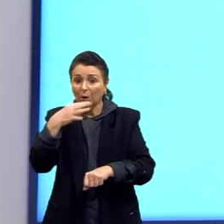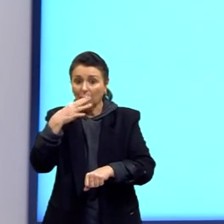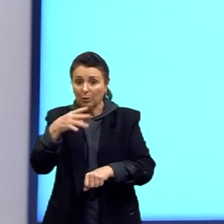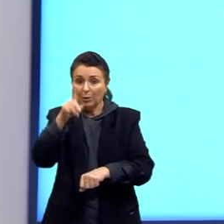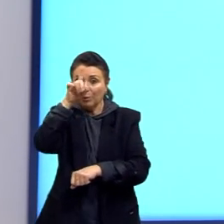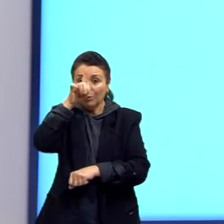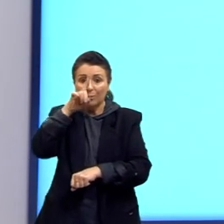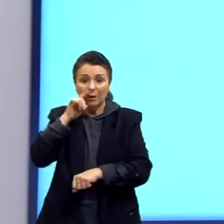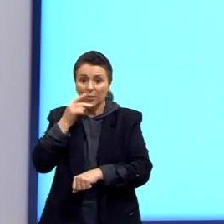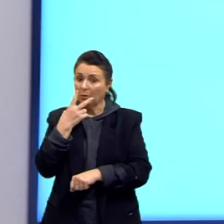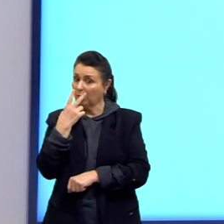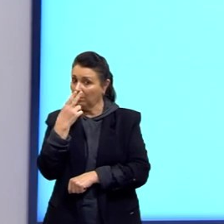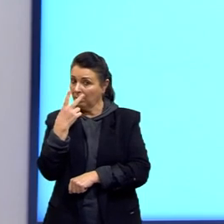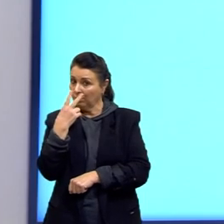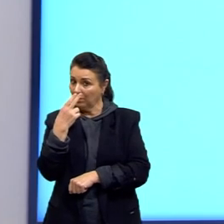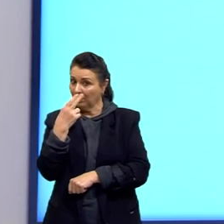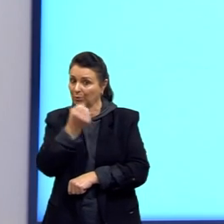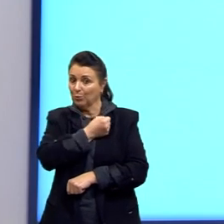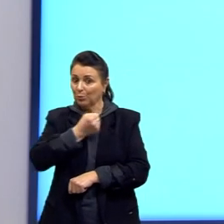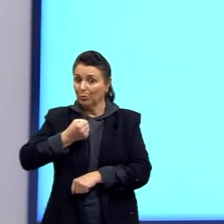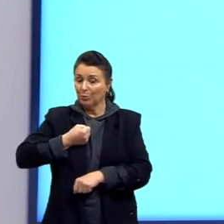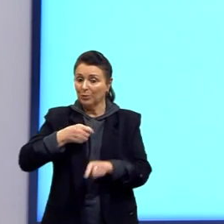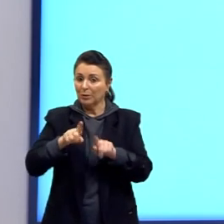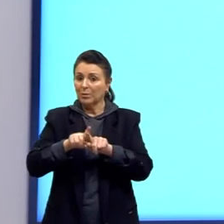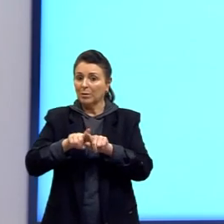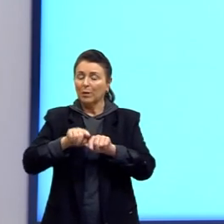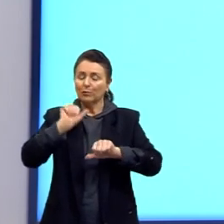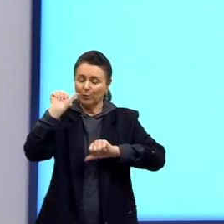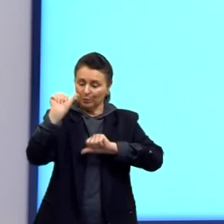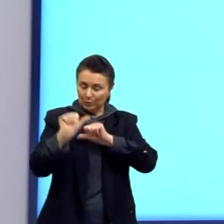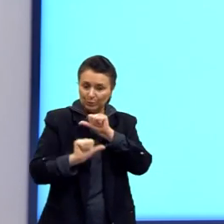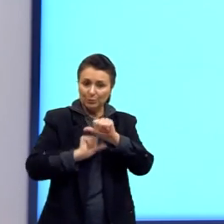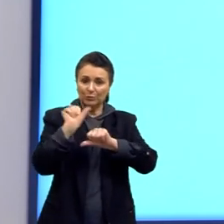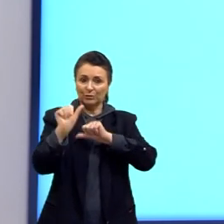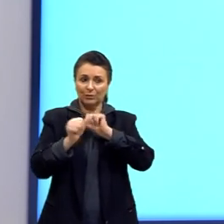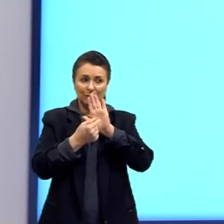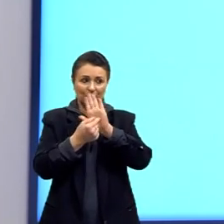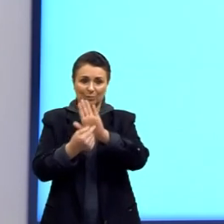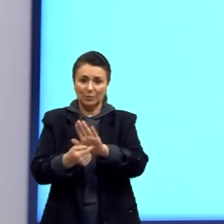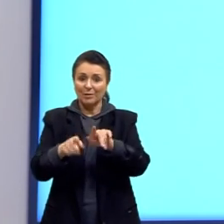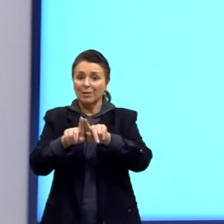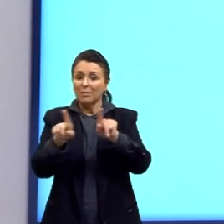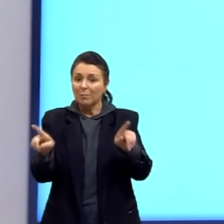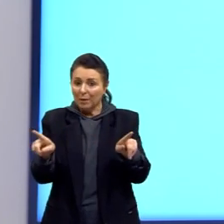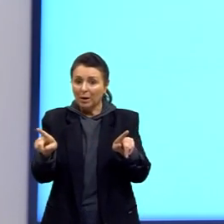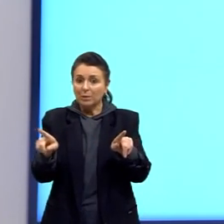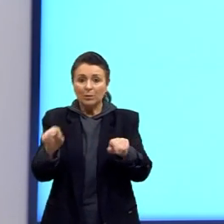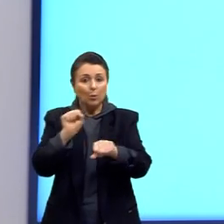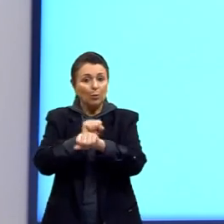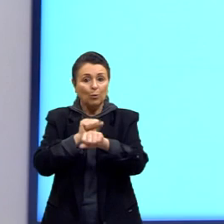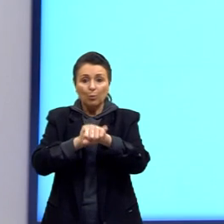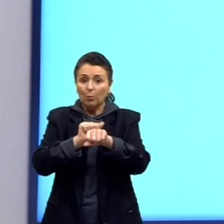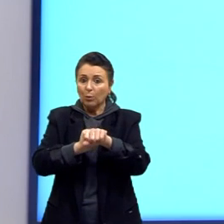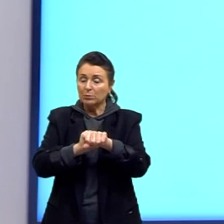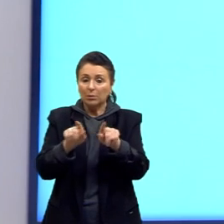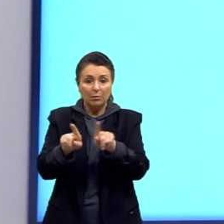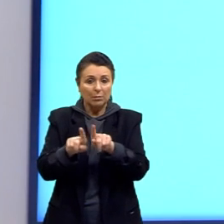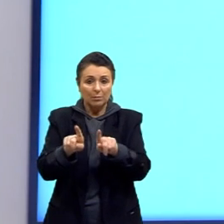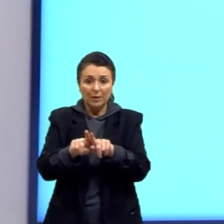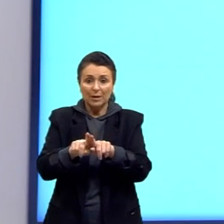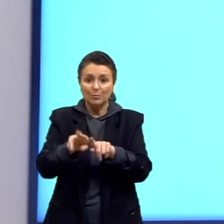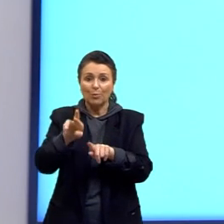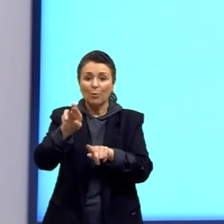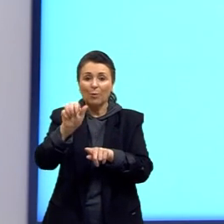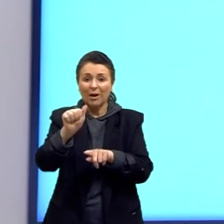amarelo, que é o úmero, ele foi sofrendo modificações, mas é o mesmo osso. O rádio,